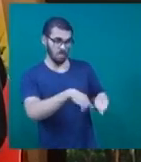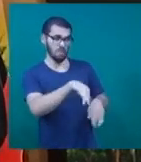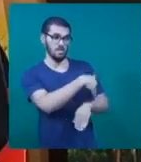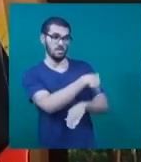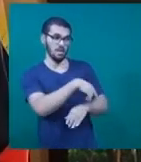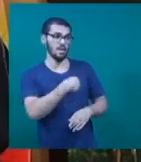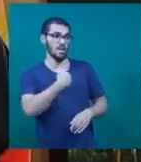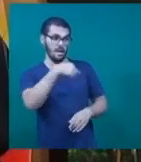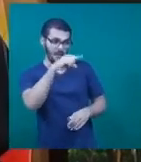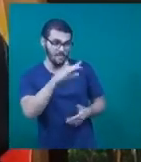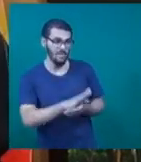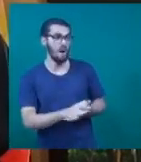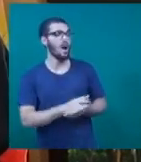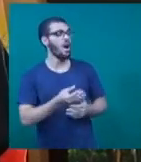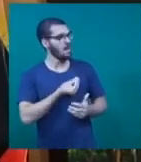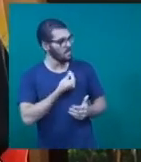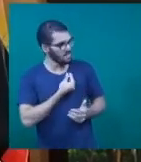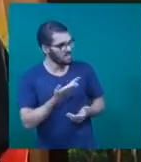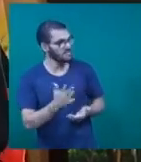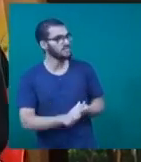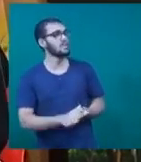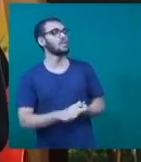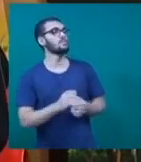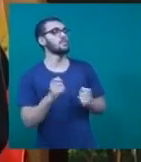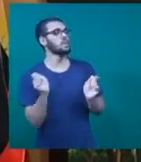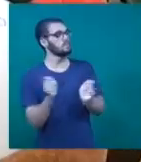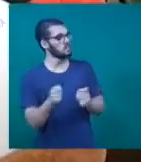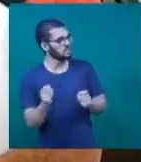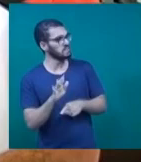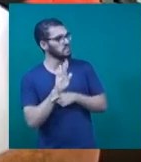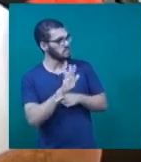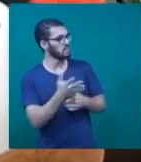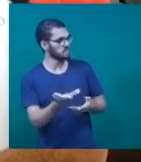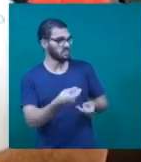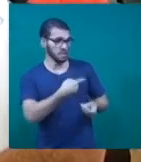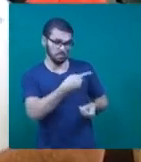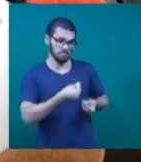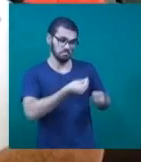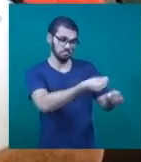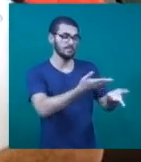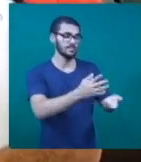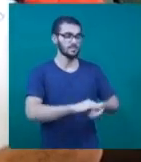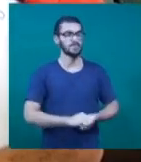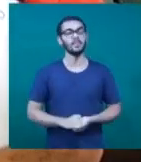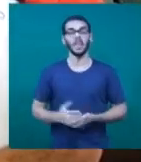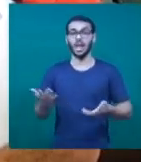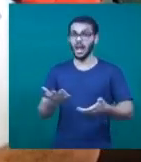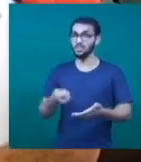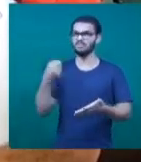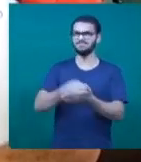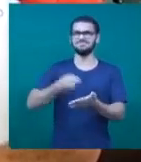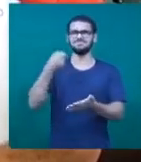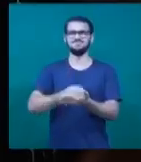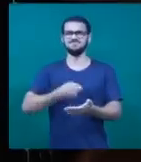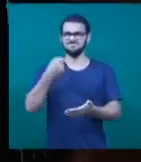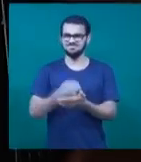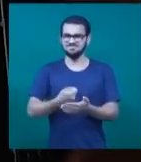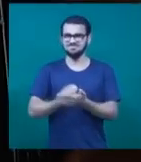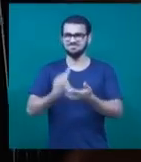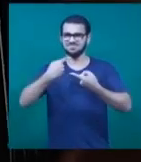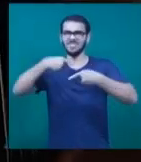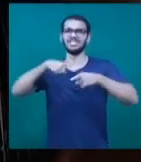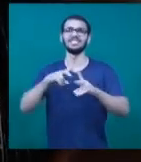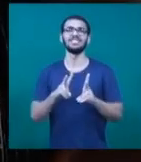para poder ela vir participar aqui, que eles ajudavam muito ela. Edson e Simone estão em uma batalha contra o câncer. A